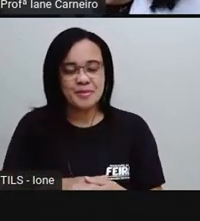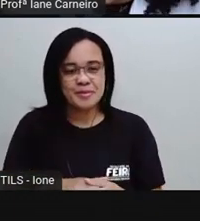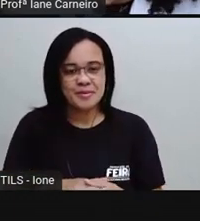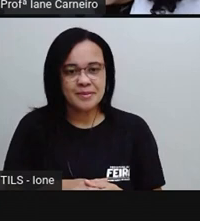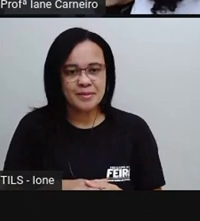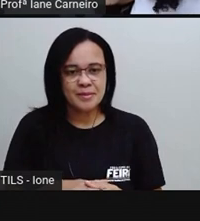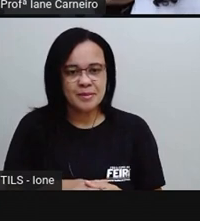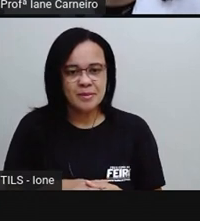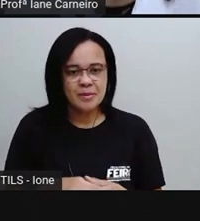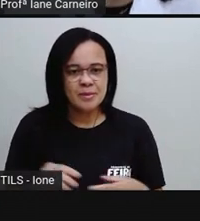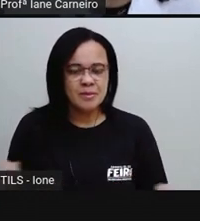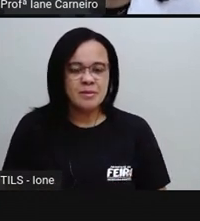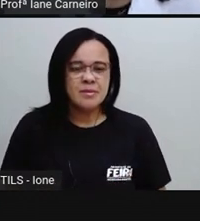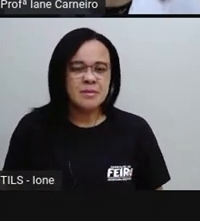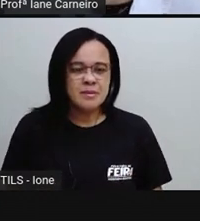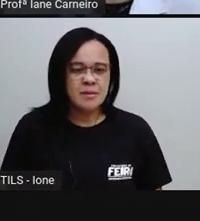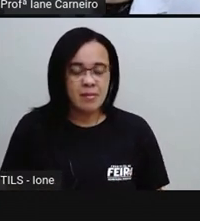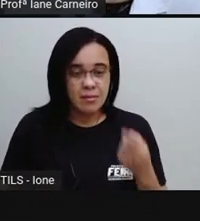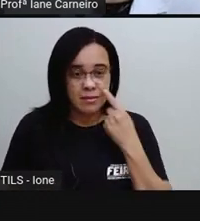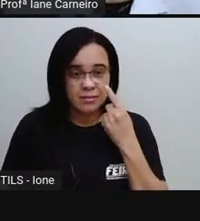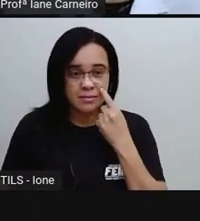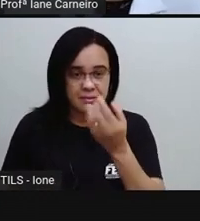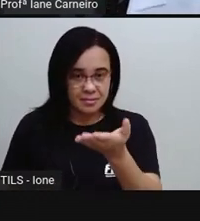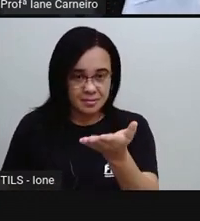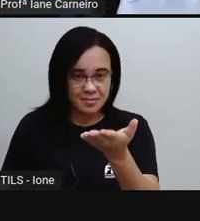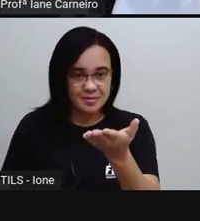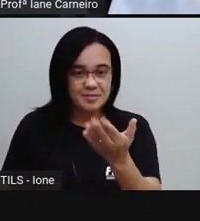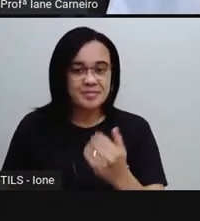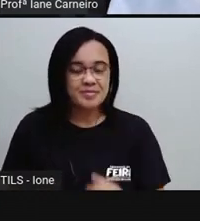Pronto. Vou botar aqui pra vocês verem. Pronto.